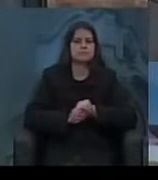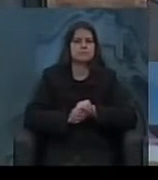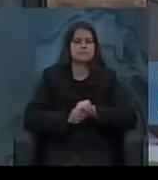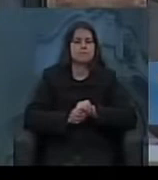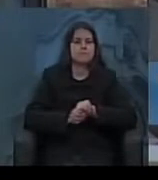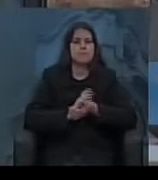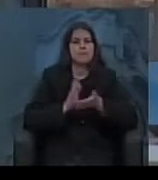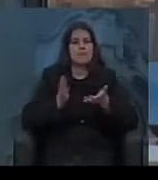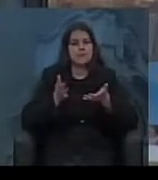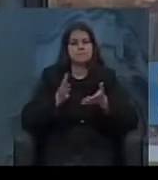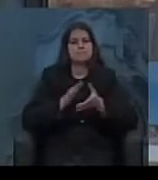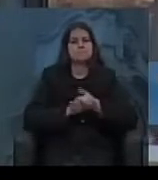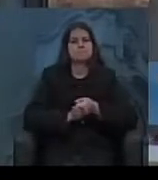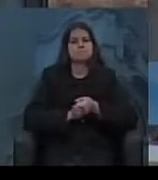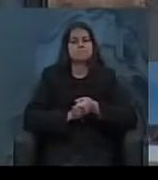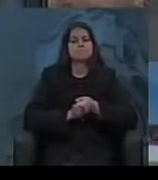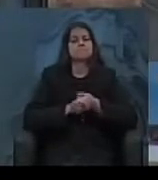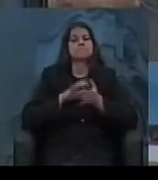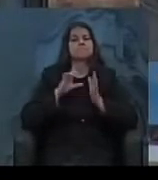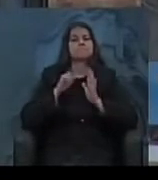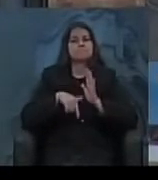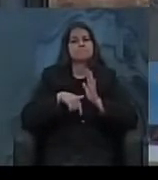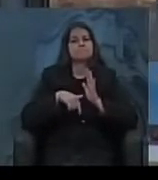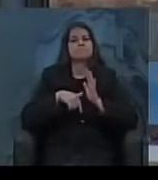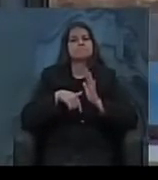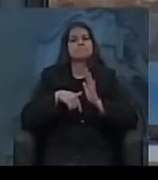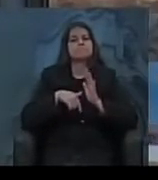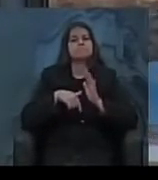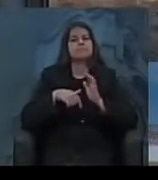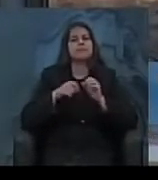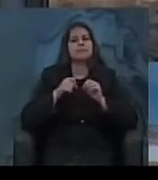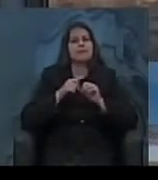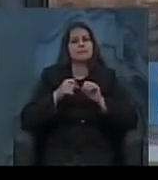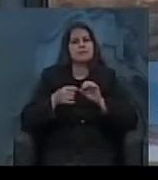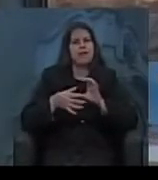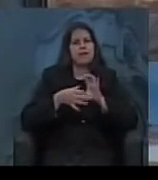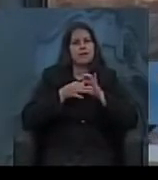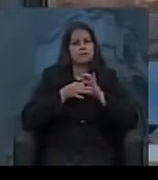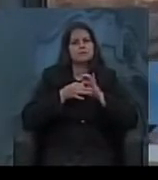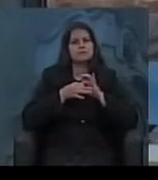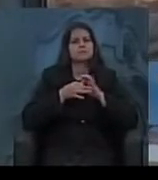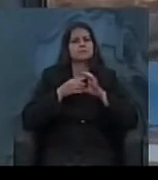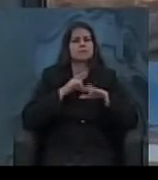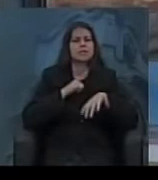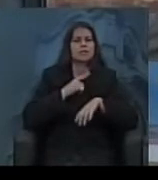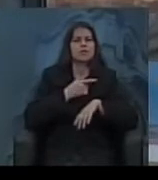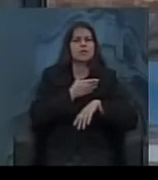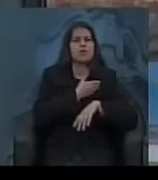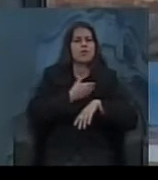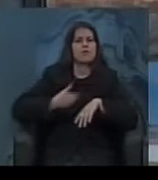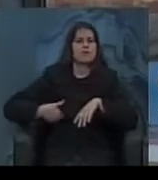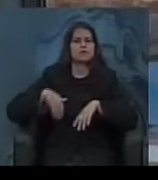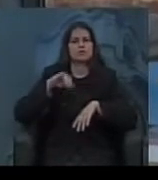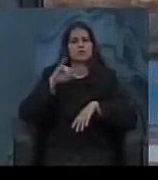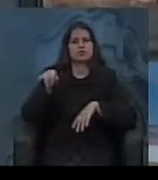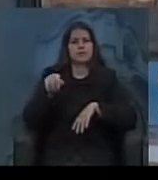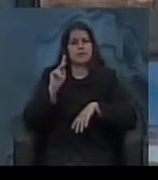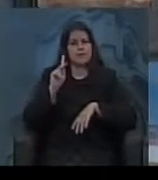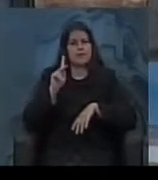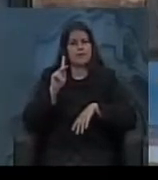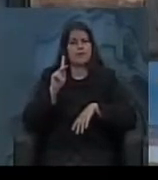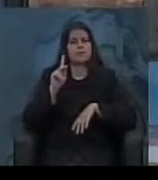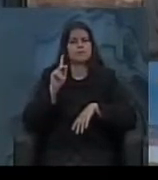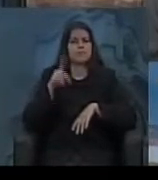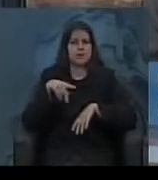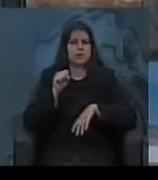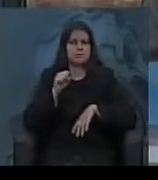Bom, é deposto o Vargas e é feita uma aliança entre o governo JK, representando o PSD, um partido mais de centro,